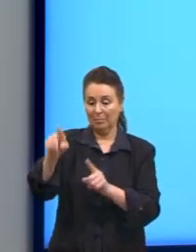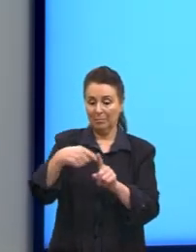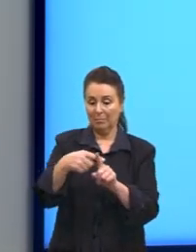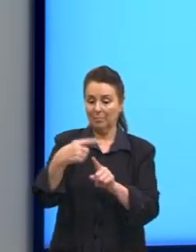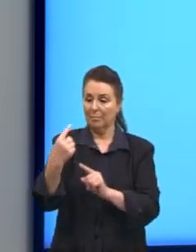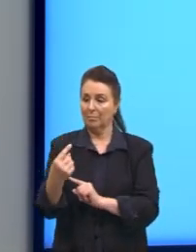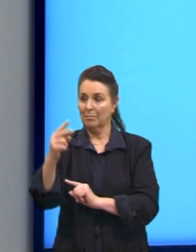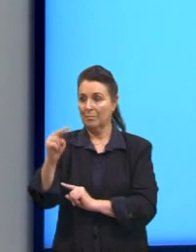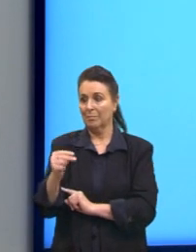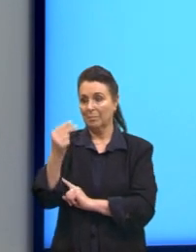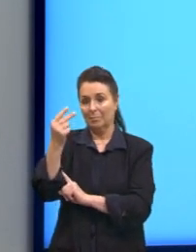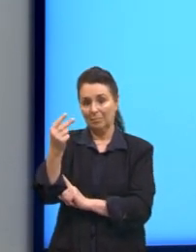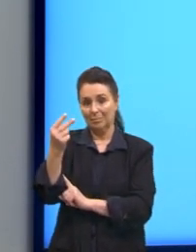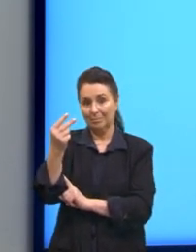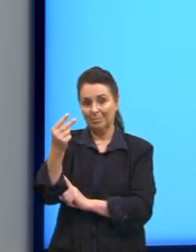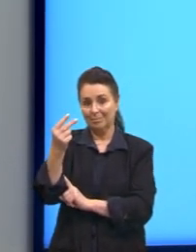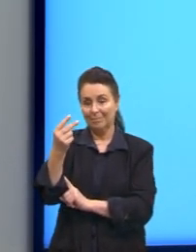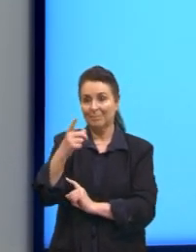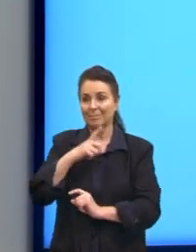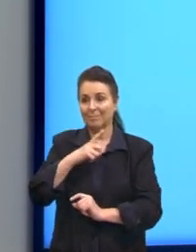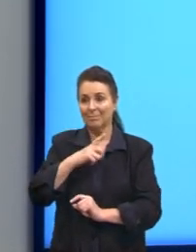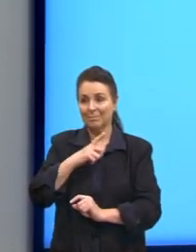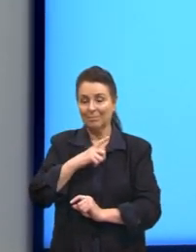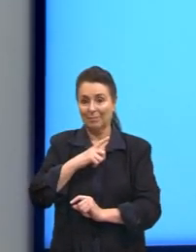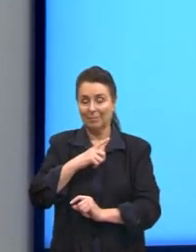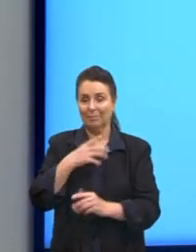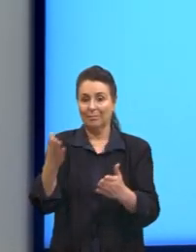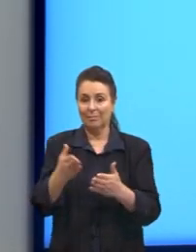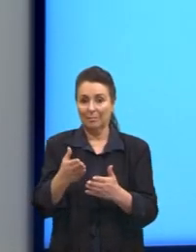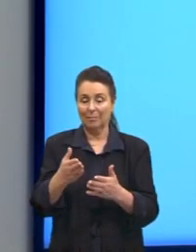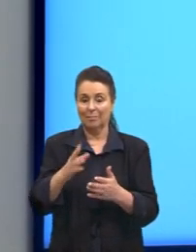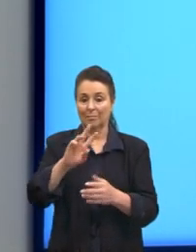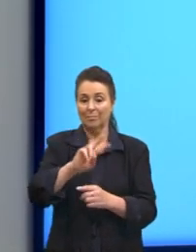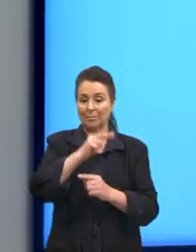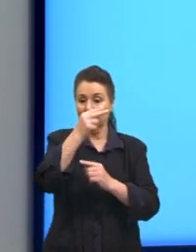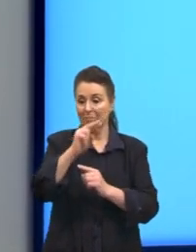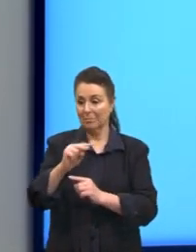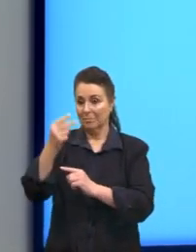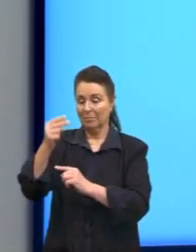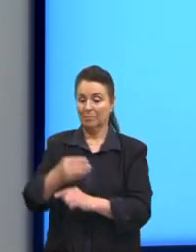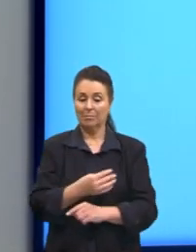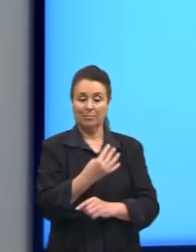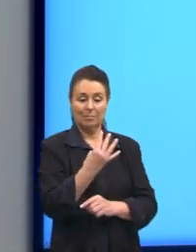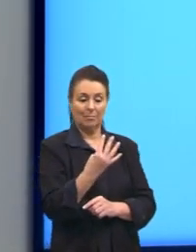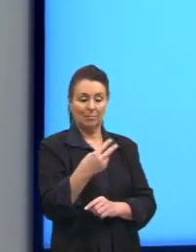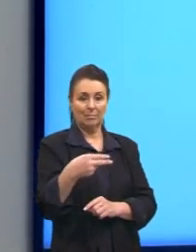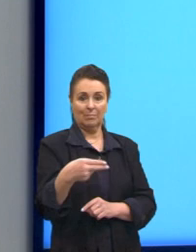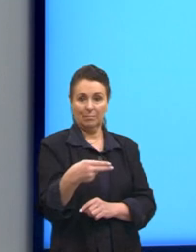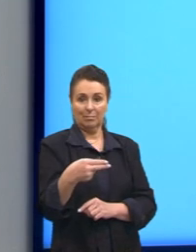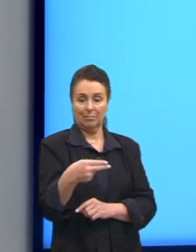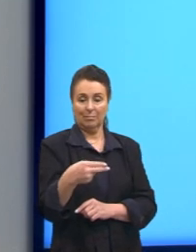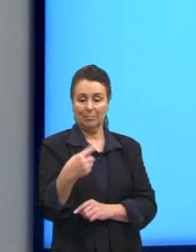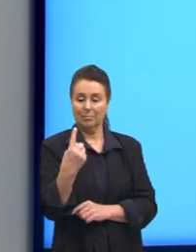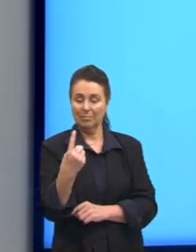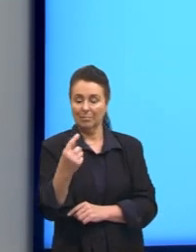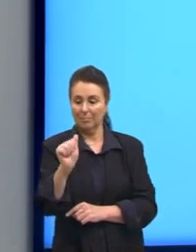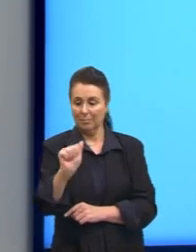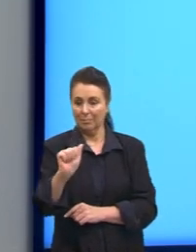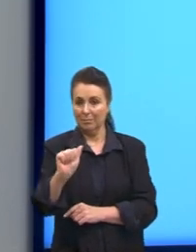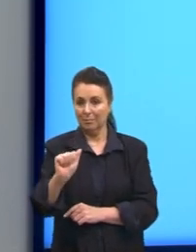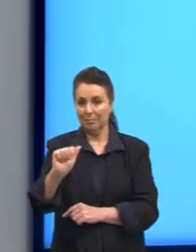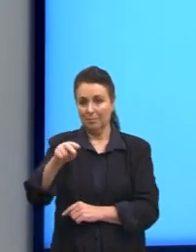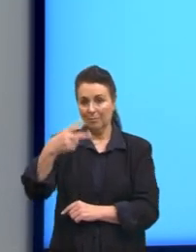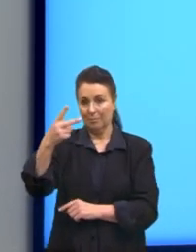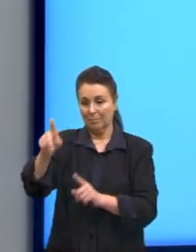1². Aí, nós teríamos resolvendo os quadrados, 4 é igual A² mais